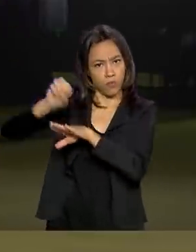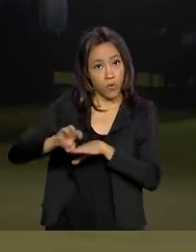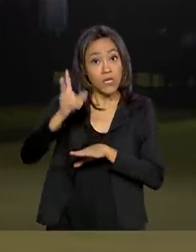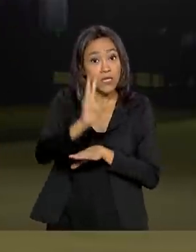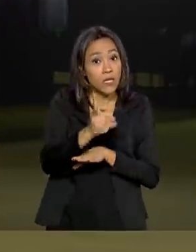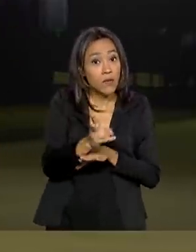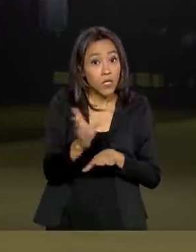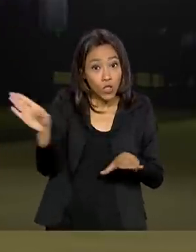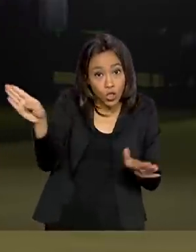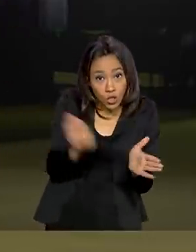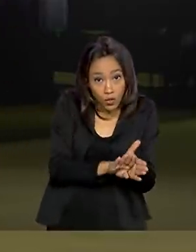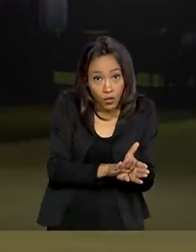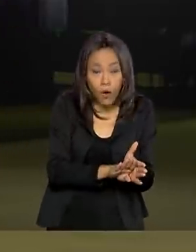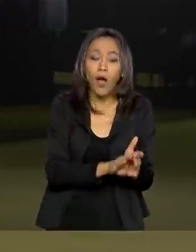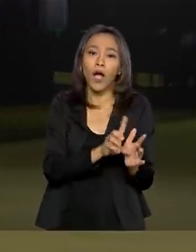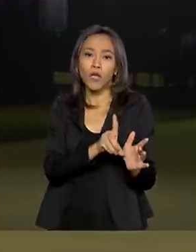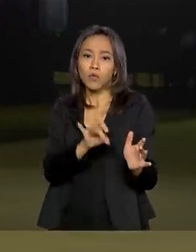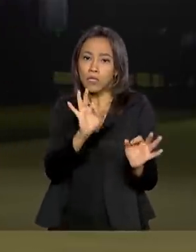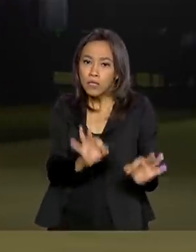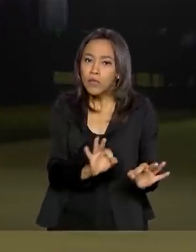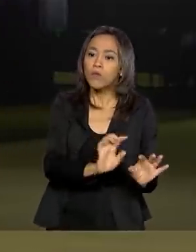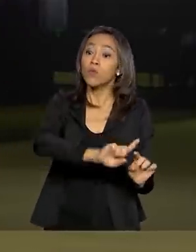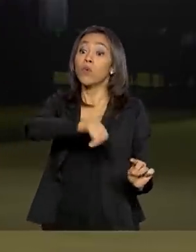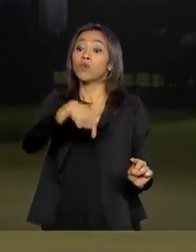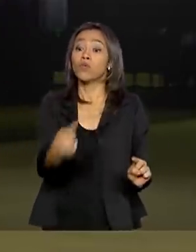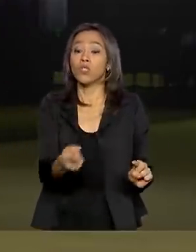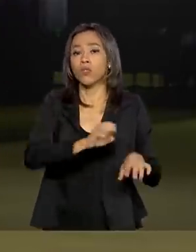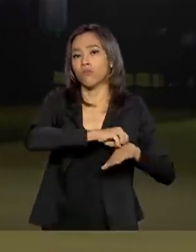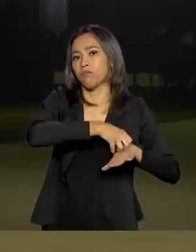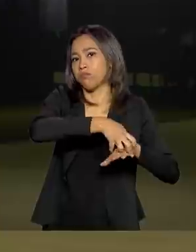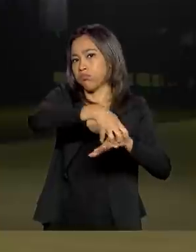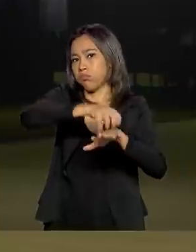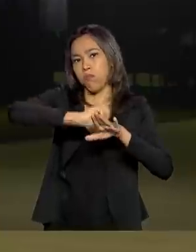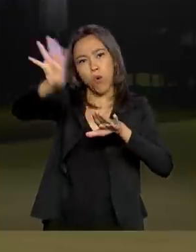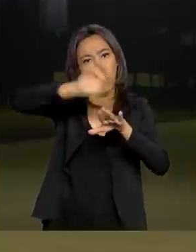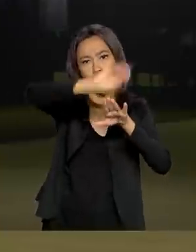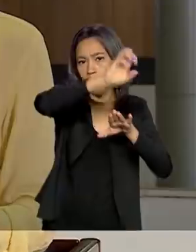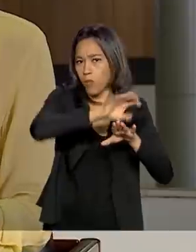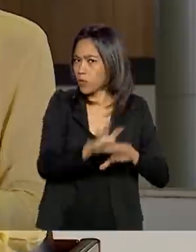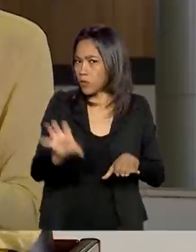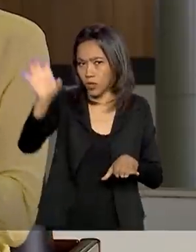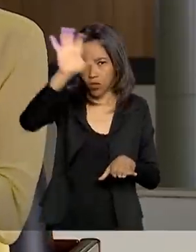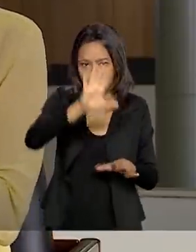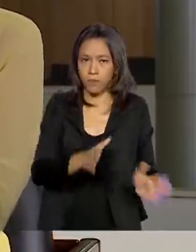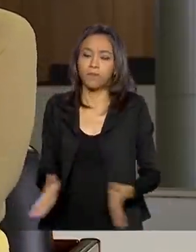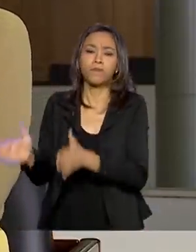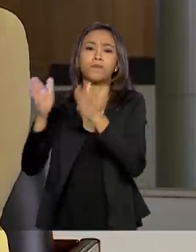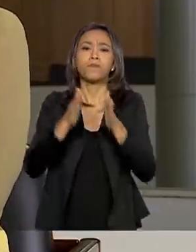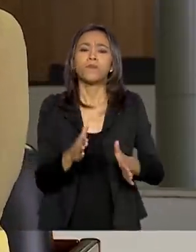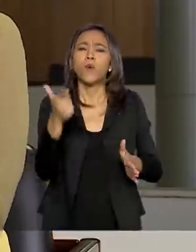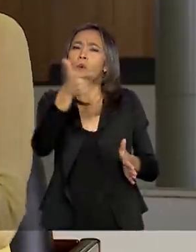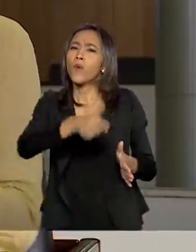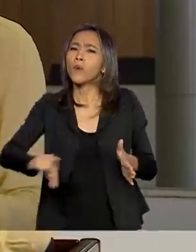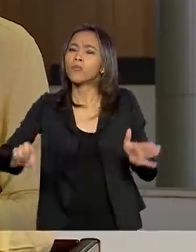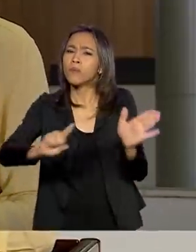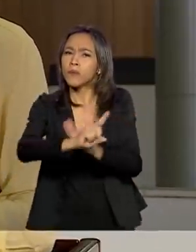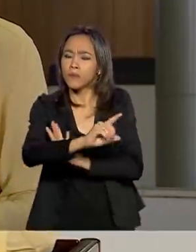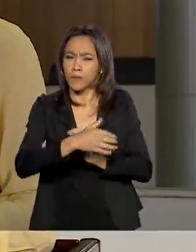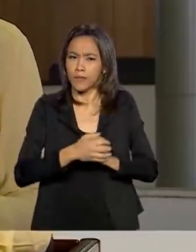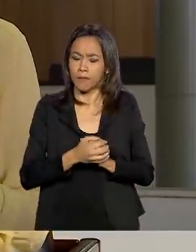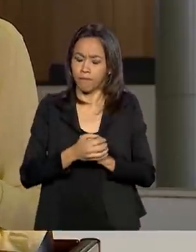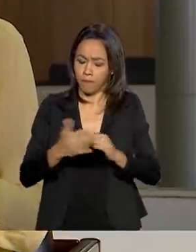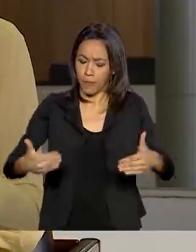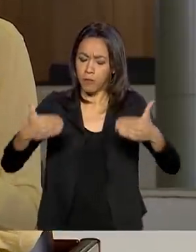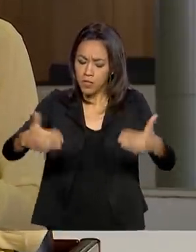no dia seguinte ao da recepção da carga em todas as unidades da Federação. Ministro, outra atuação do Ministério da